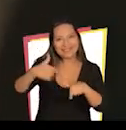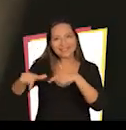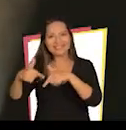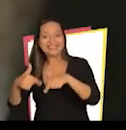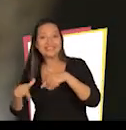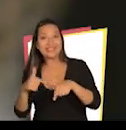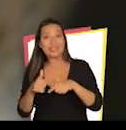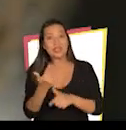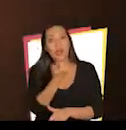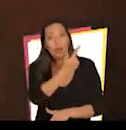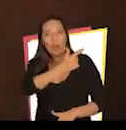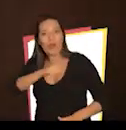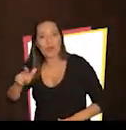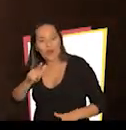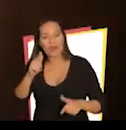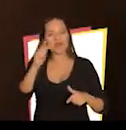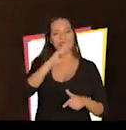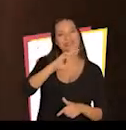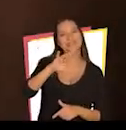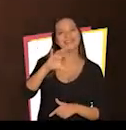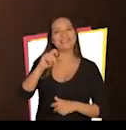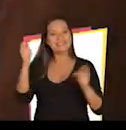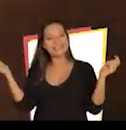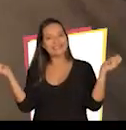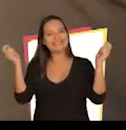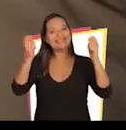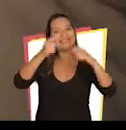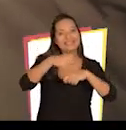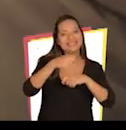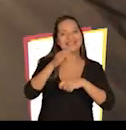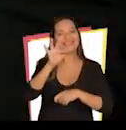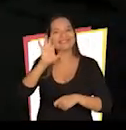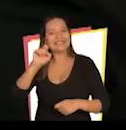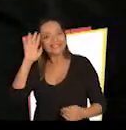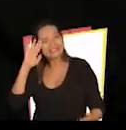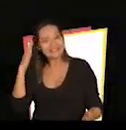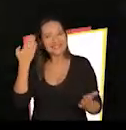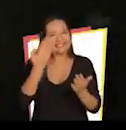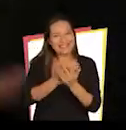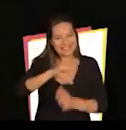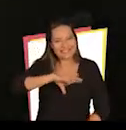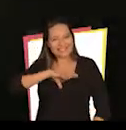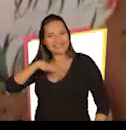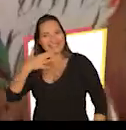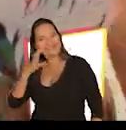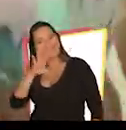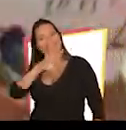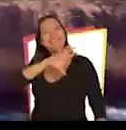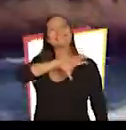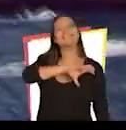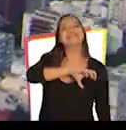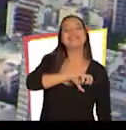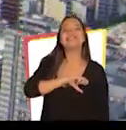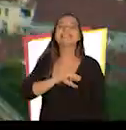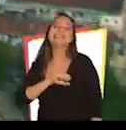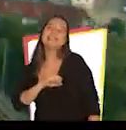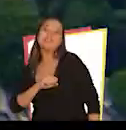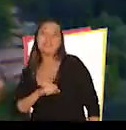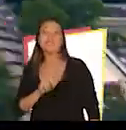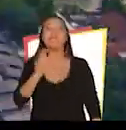cidade é possível possível Com fé e esperança Com raça e amor Vai, vai, vai Vai